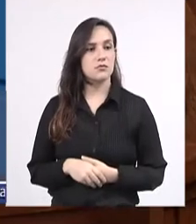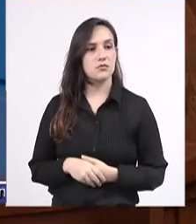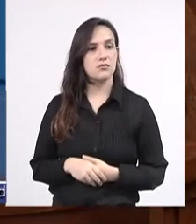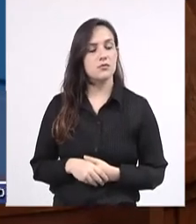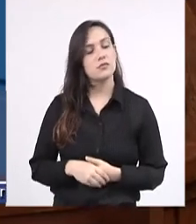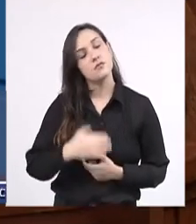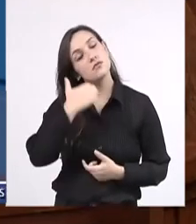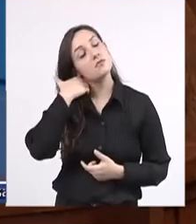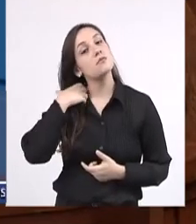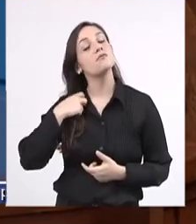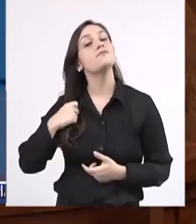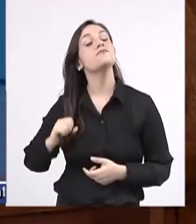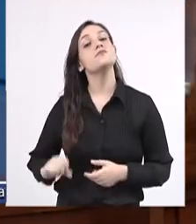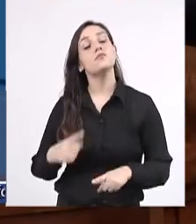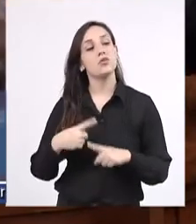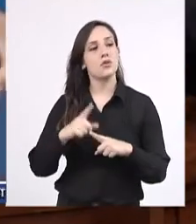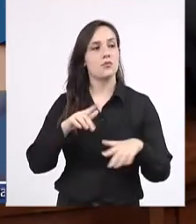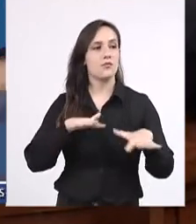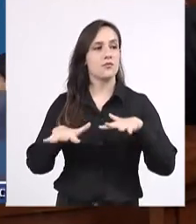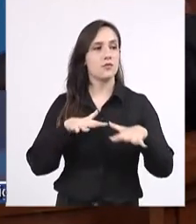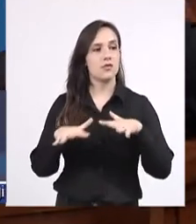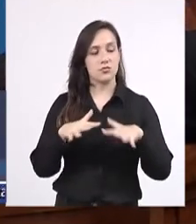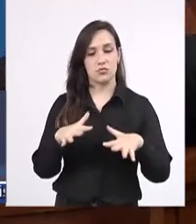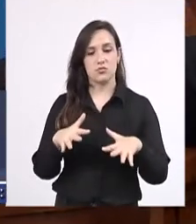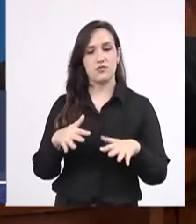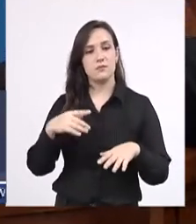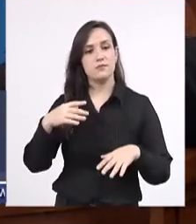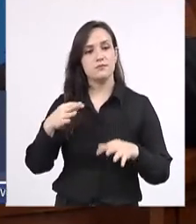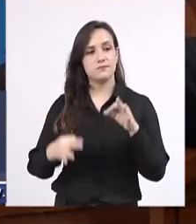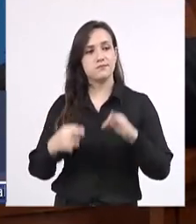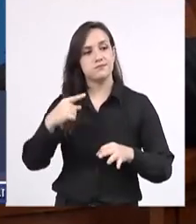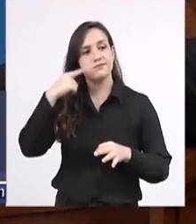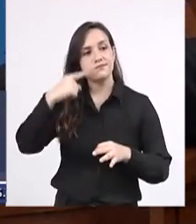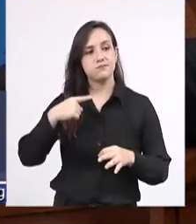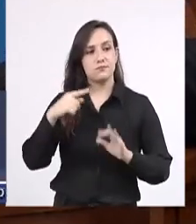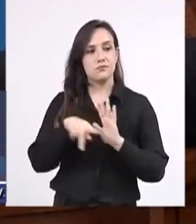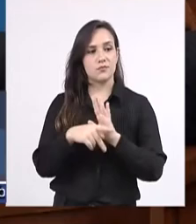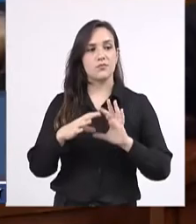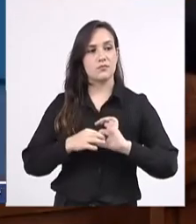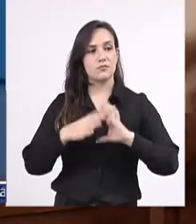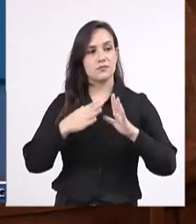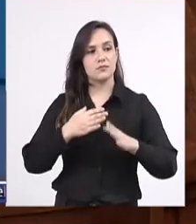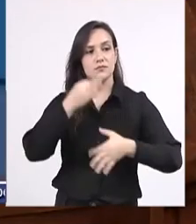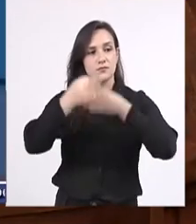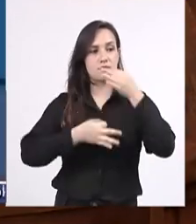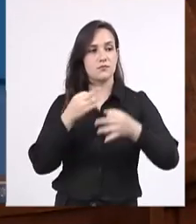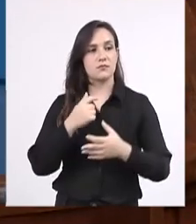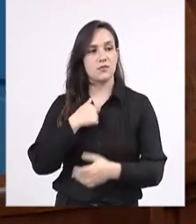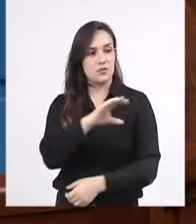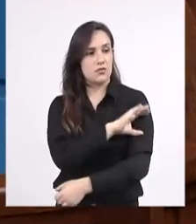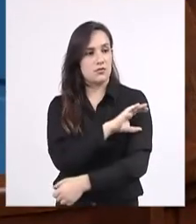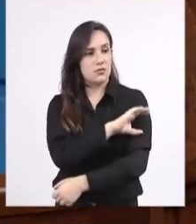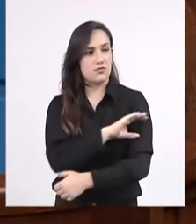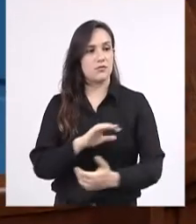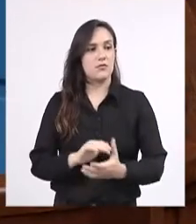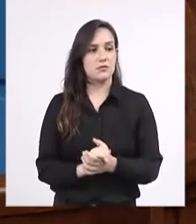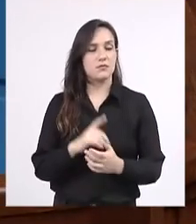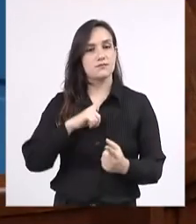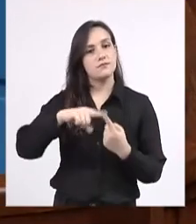como Movimento Juristas pela Democracia, o qual eu coordeno. É formado por